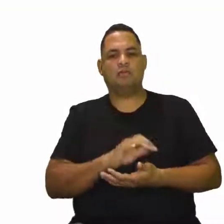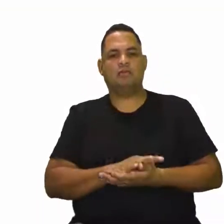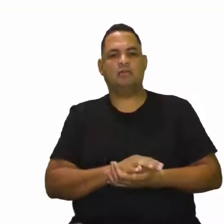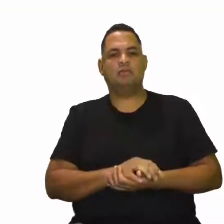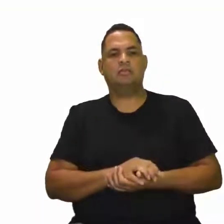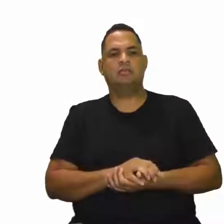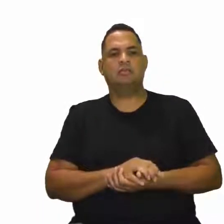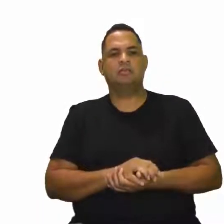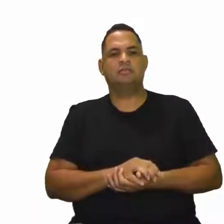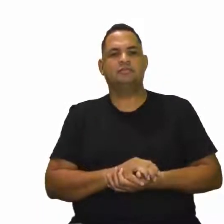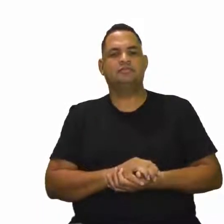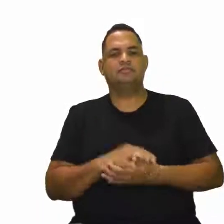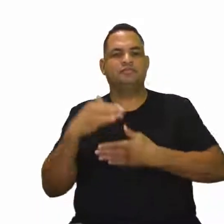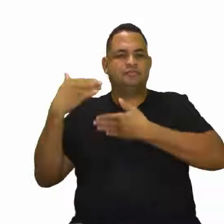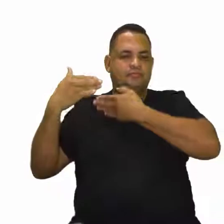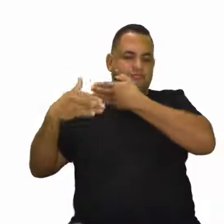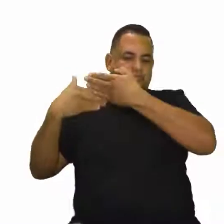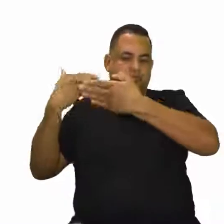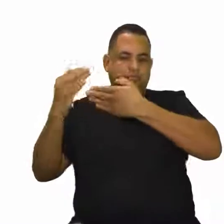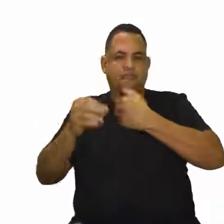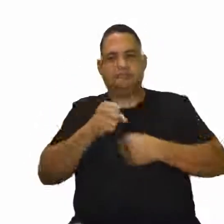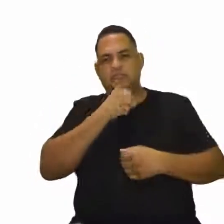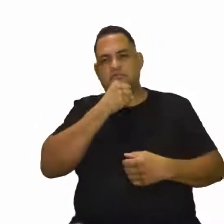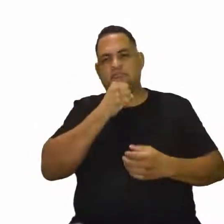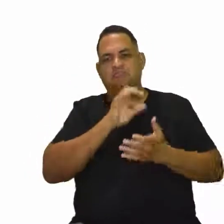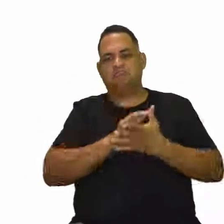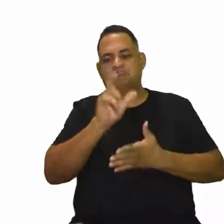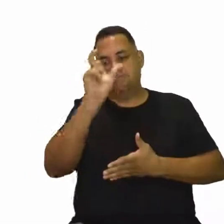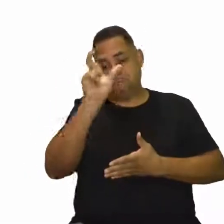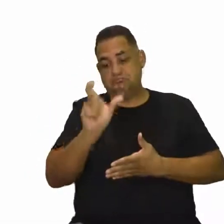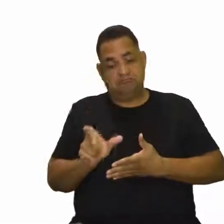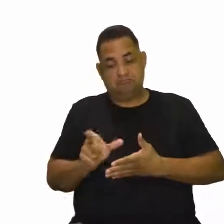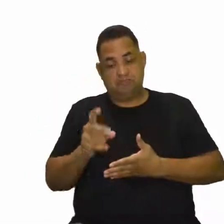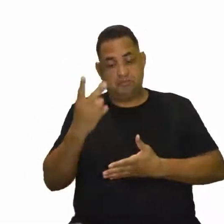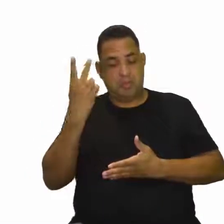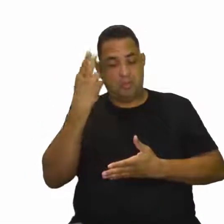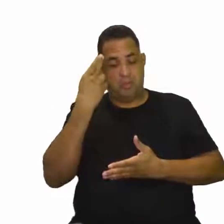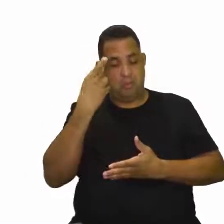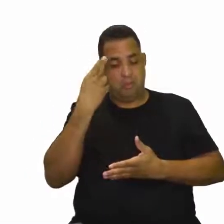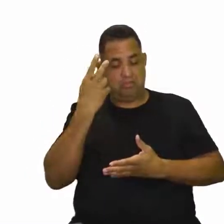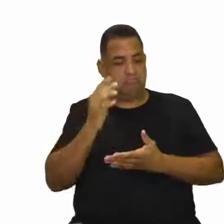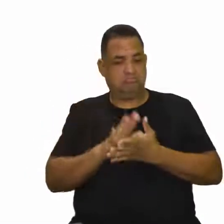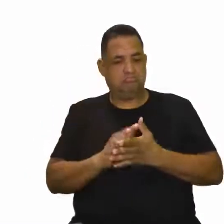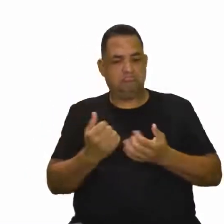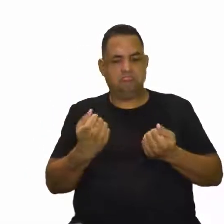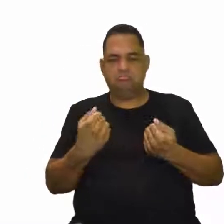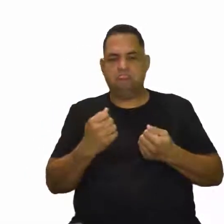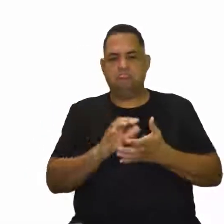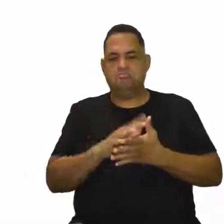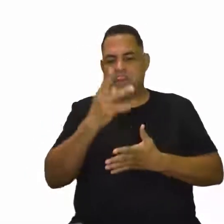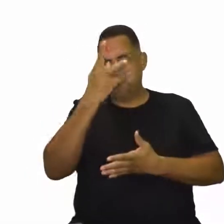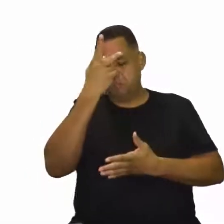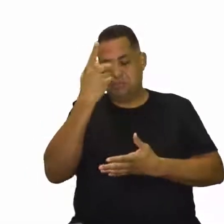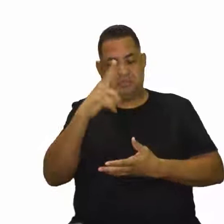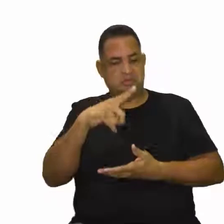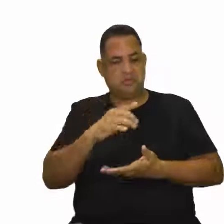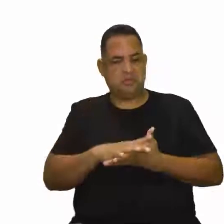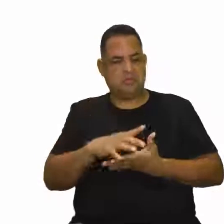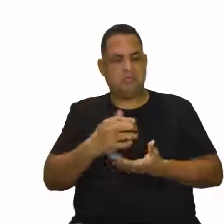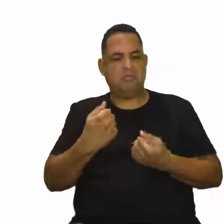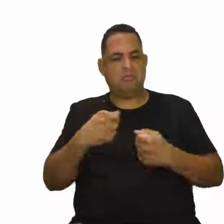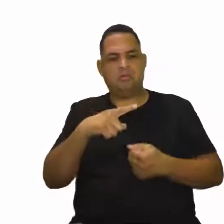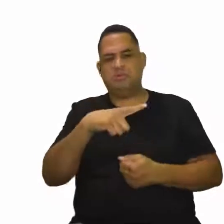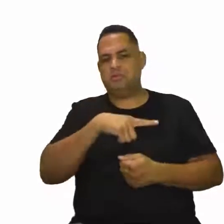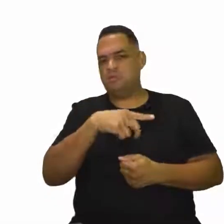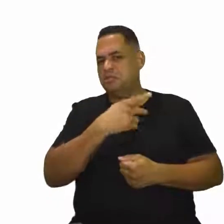Isso é um envelhecimento, mesmo nos indivíduos que são saudáveis. Não significa que a pessoa que está doente é a única que vai ter